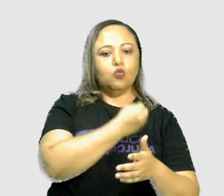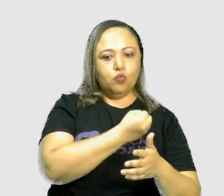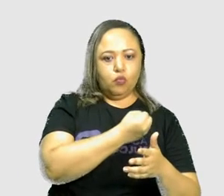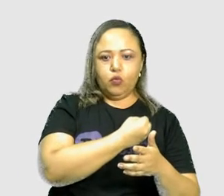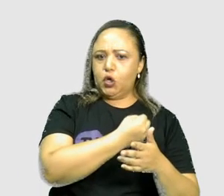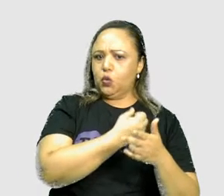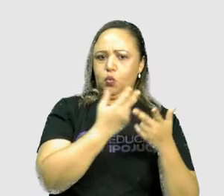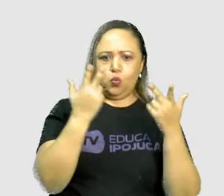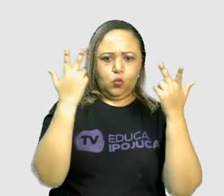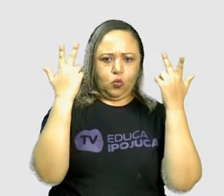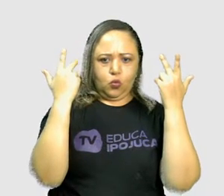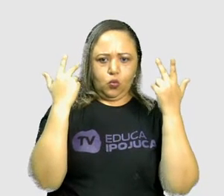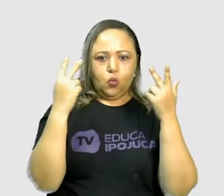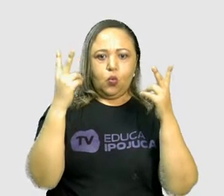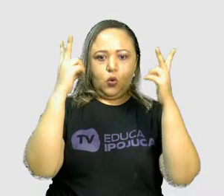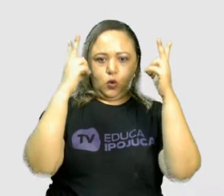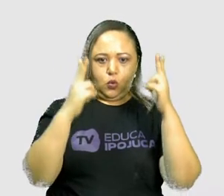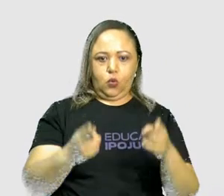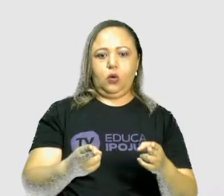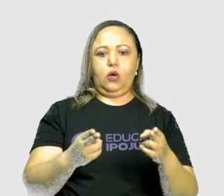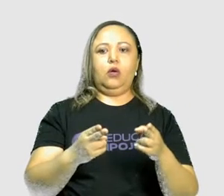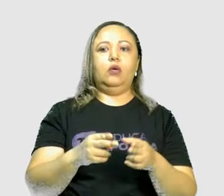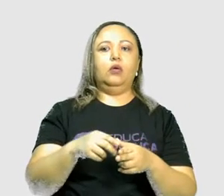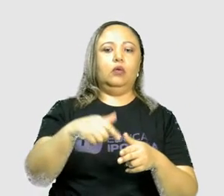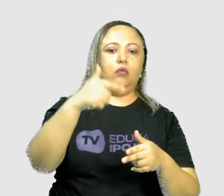28 e 12?